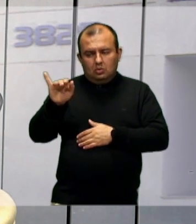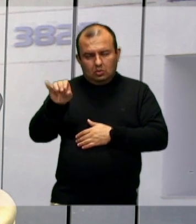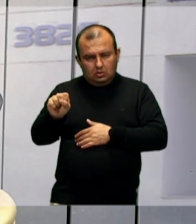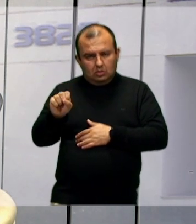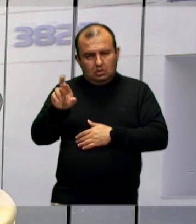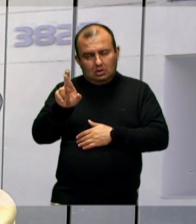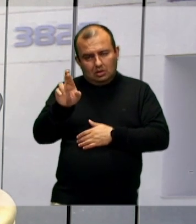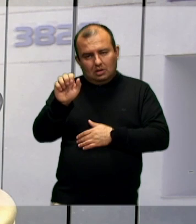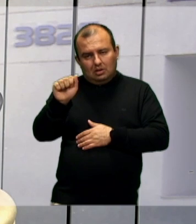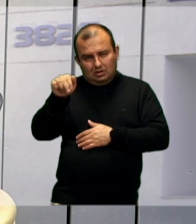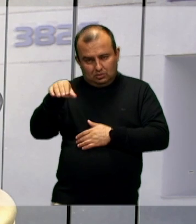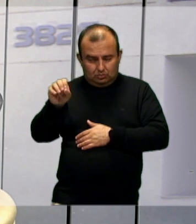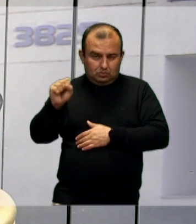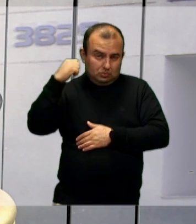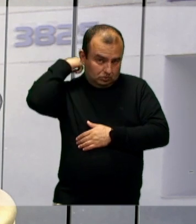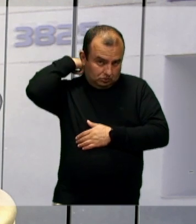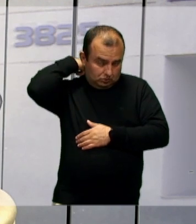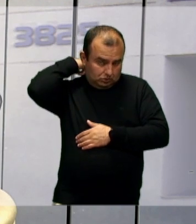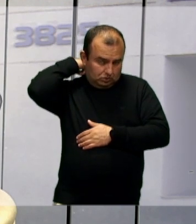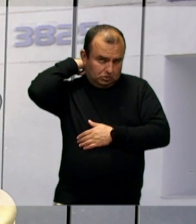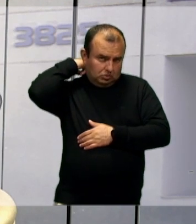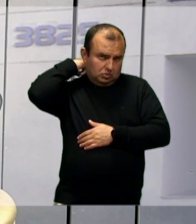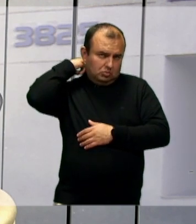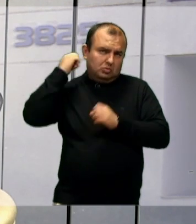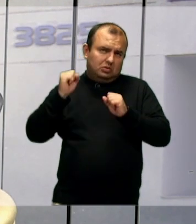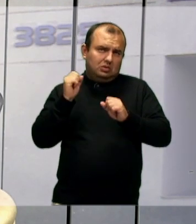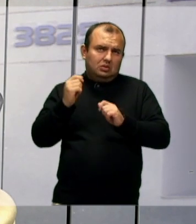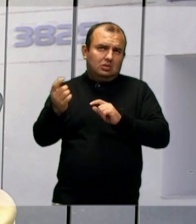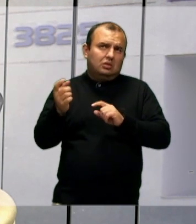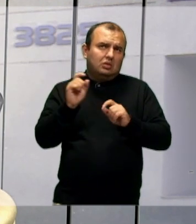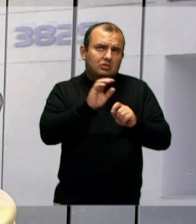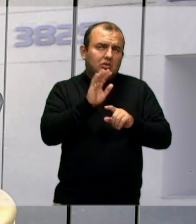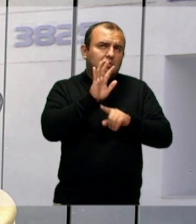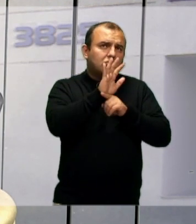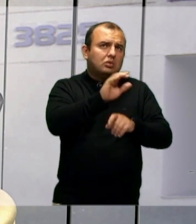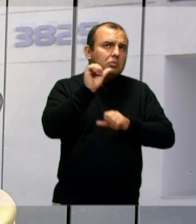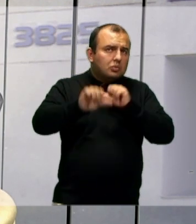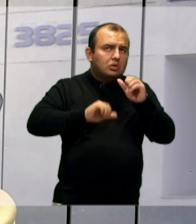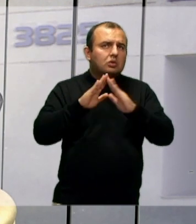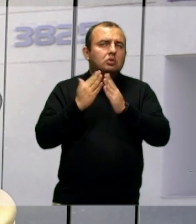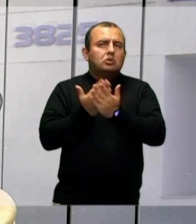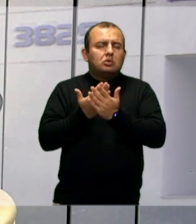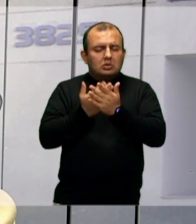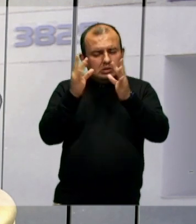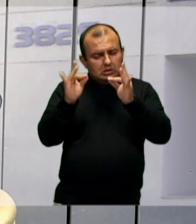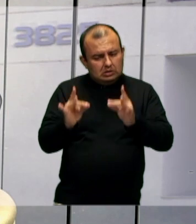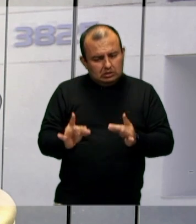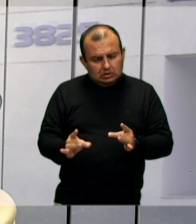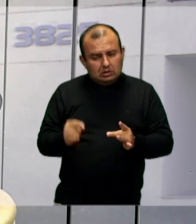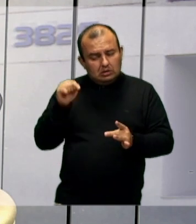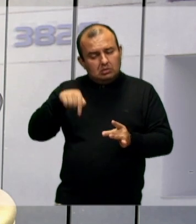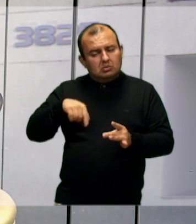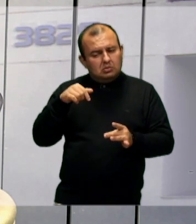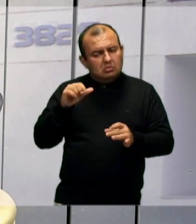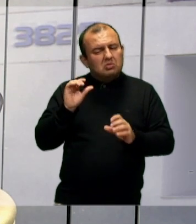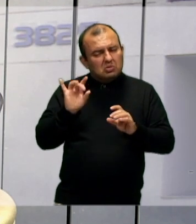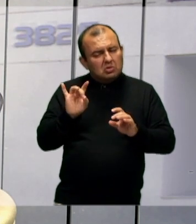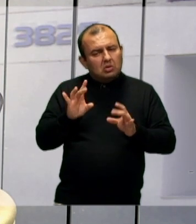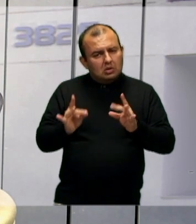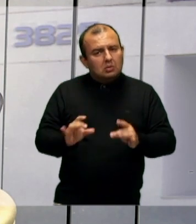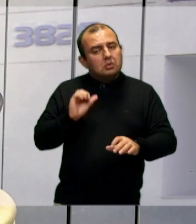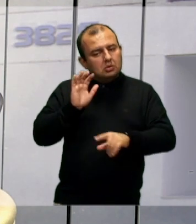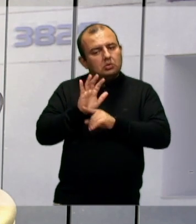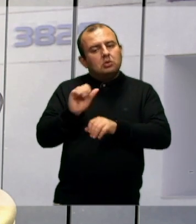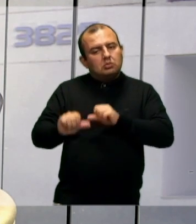dentro da escola, que são, pode-se dizer que são até detalhes, mas são detalhes que são importantes dentro da escola, que podem estar